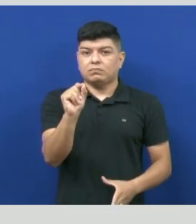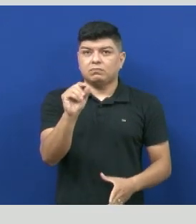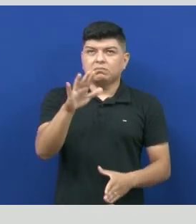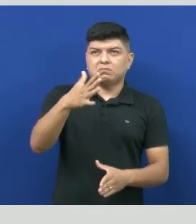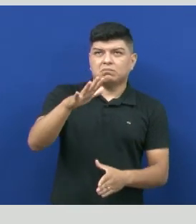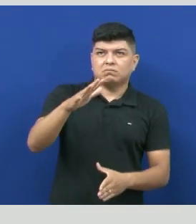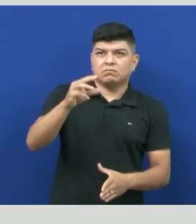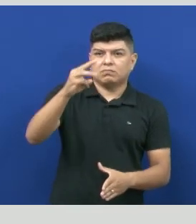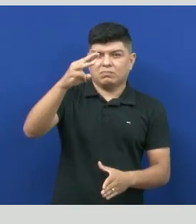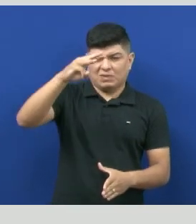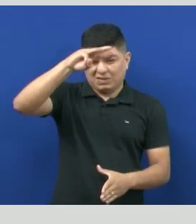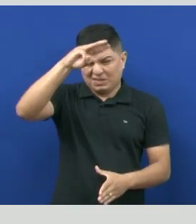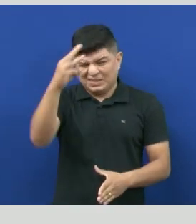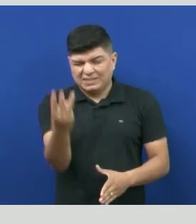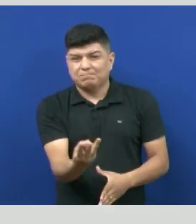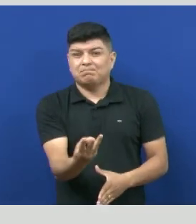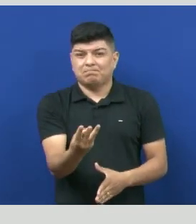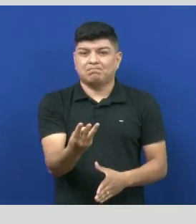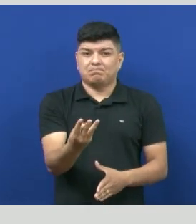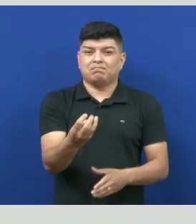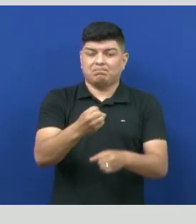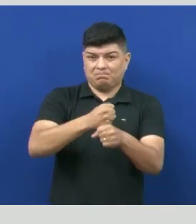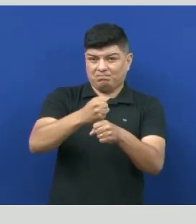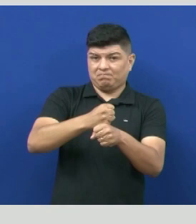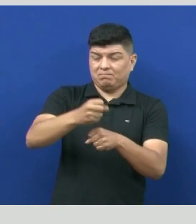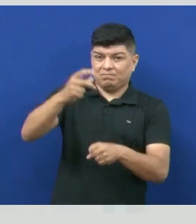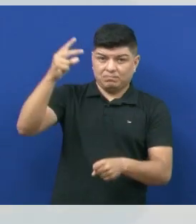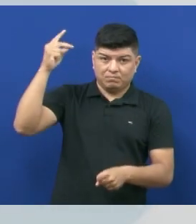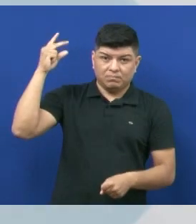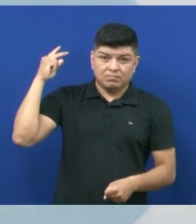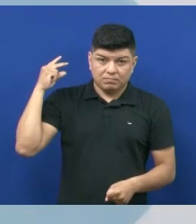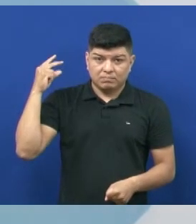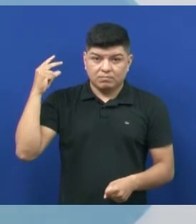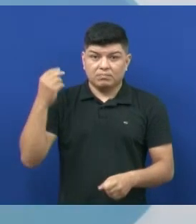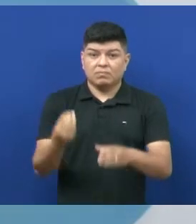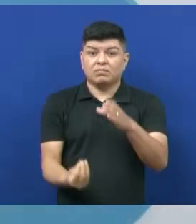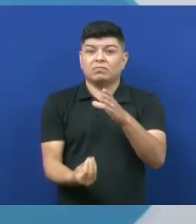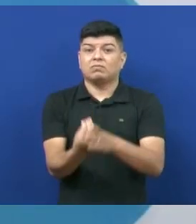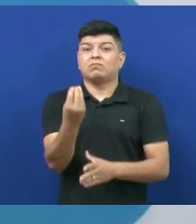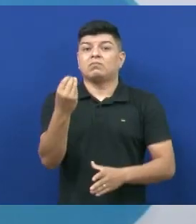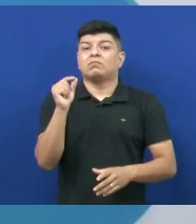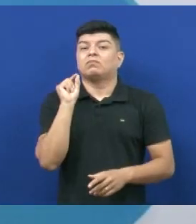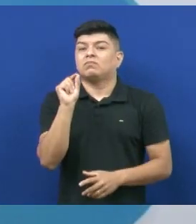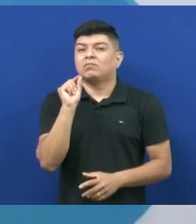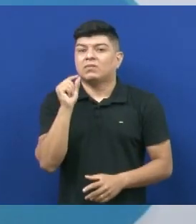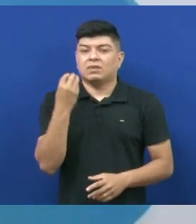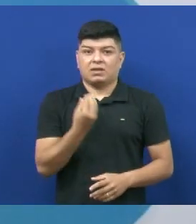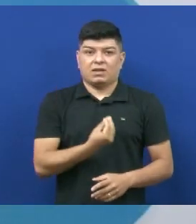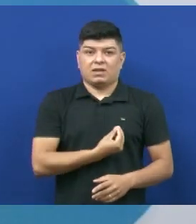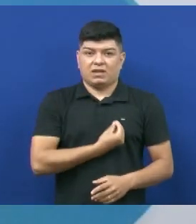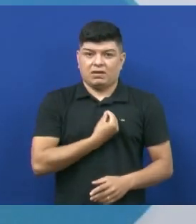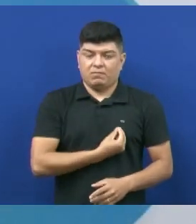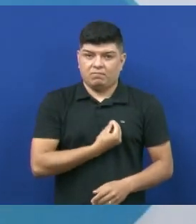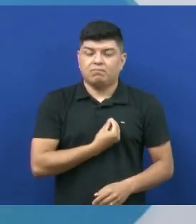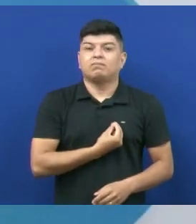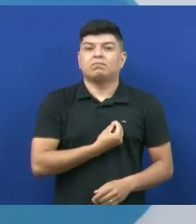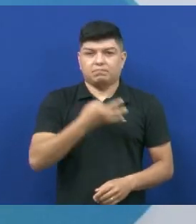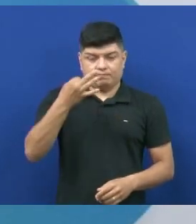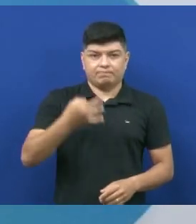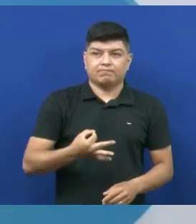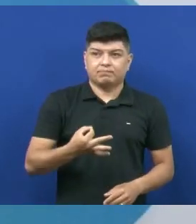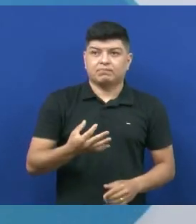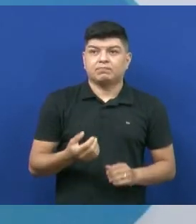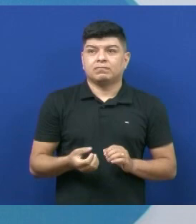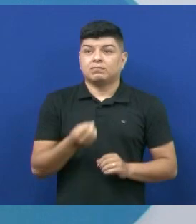de 3,9 bilhões de anos atrás, surgia a vida, 3,5 bilhões de anos atrás, surgia a vida, certo?